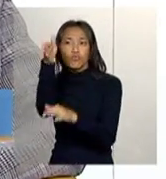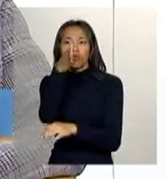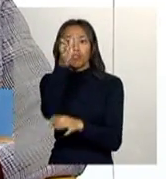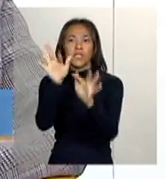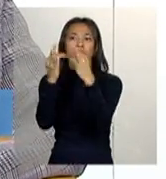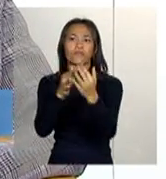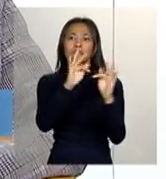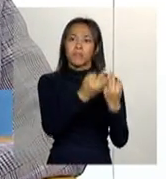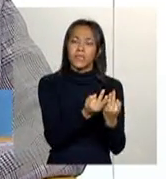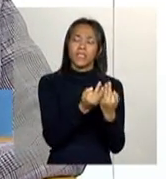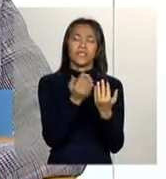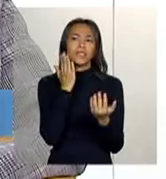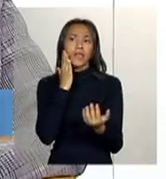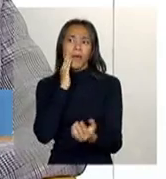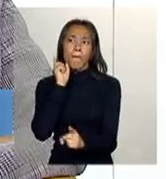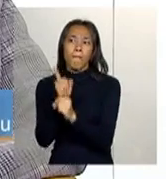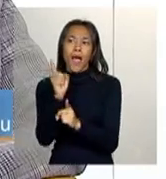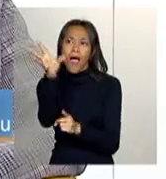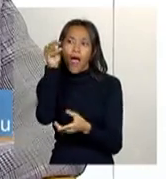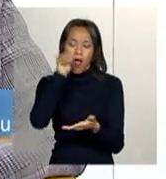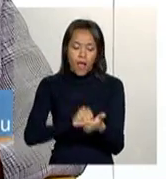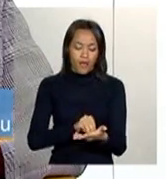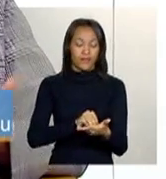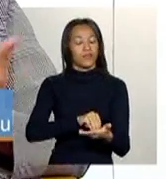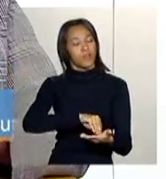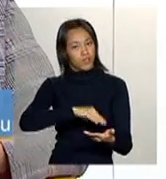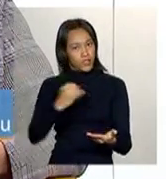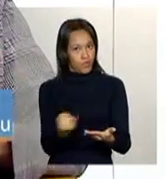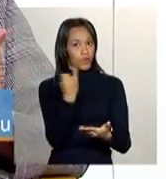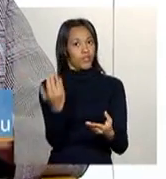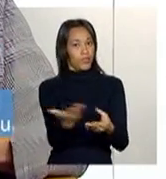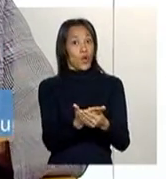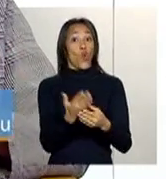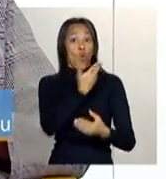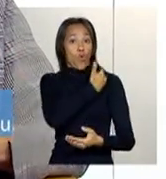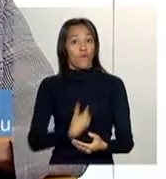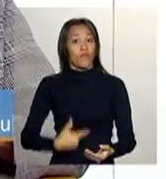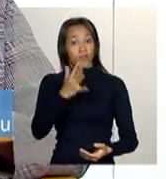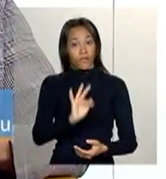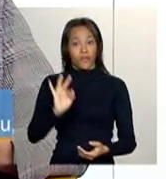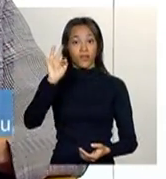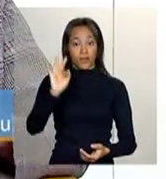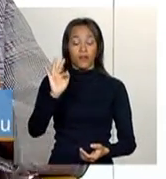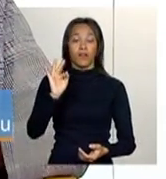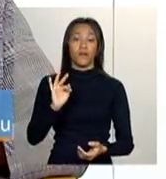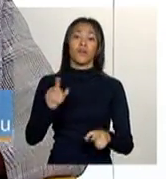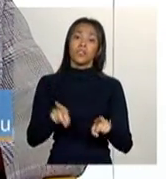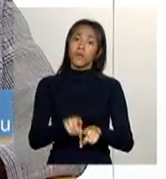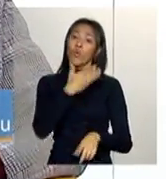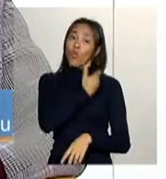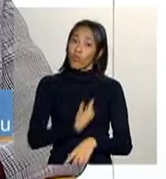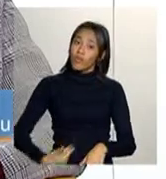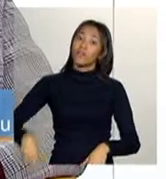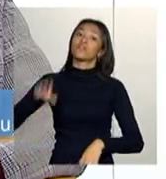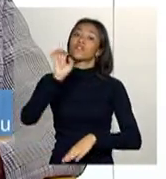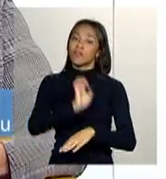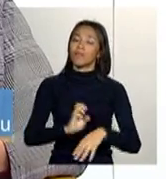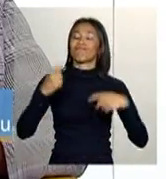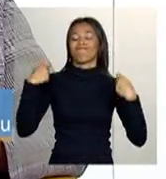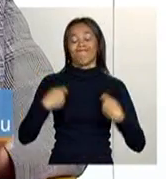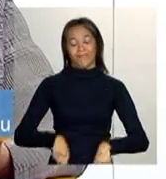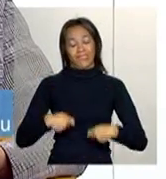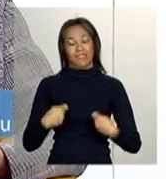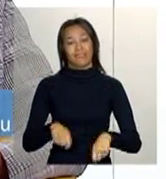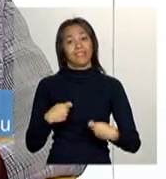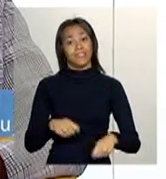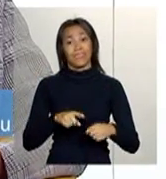esforço, de identificar essas famílias adequadamente do cadastro. O governo federal e o governo estadual necessitam